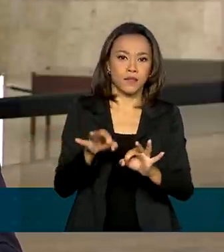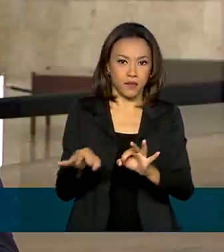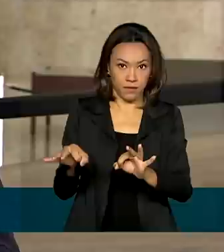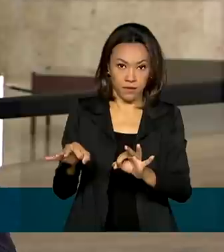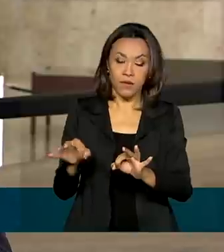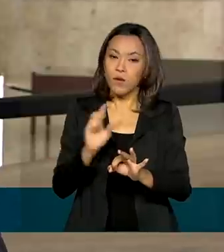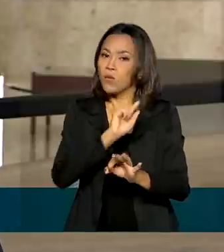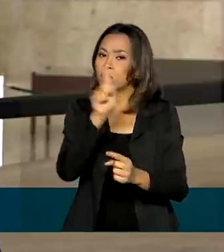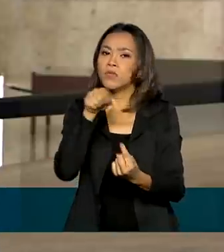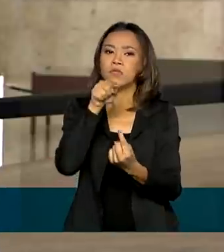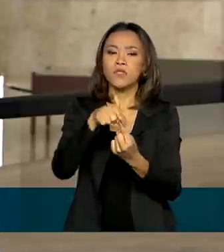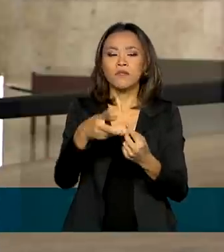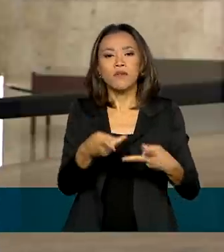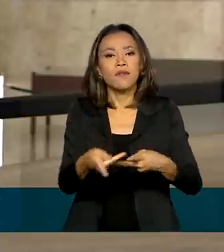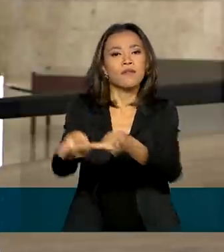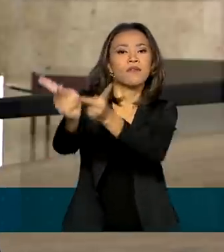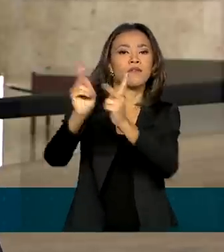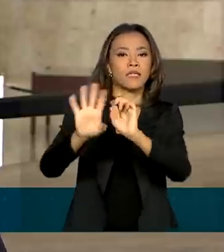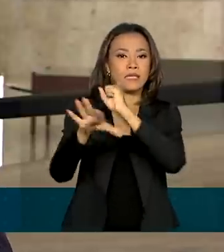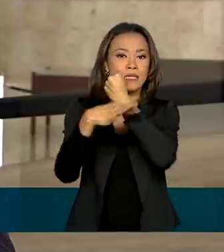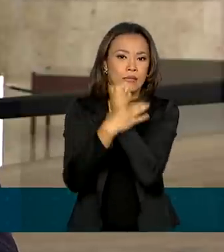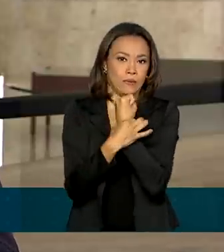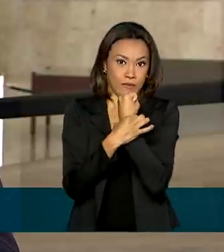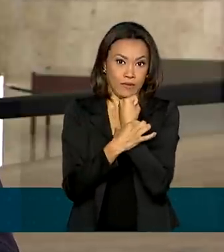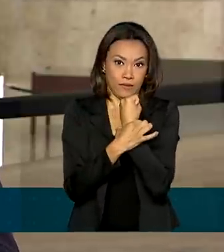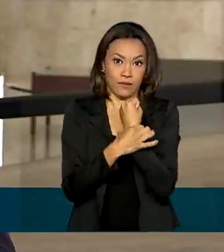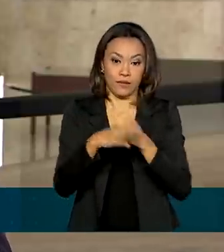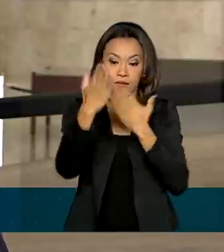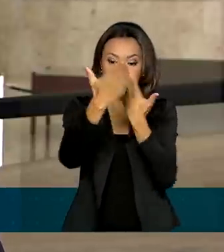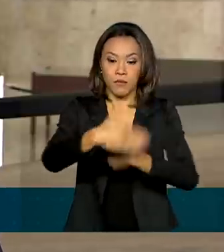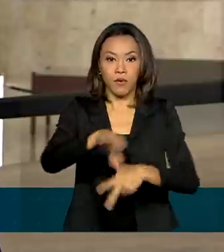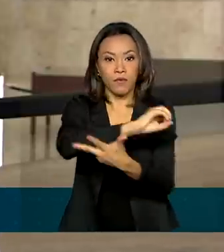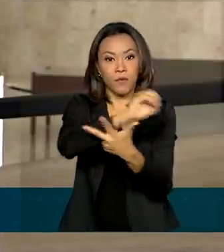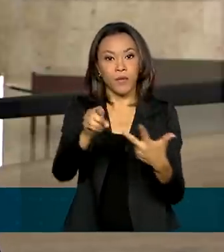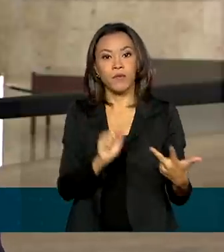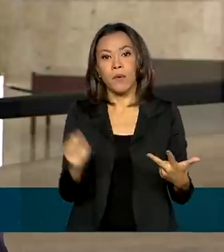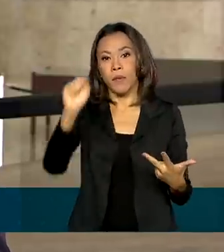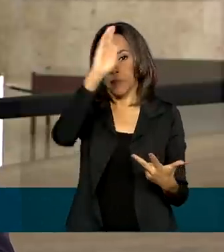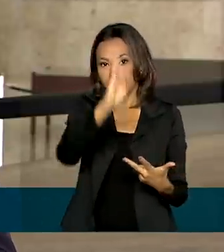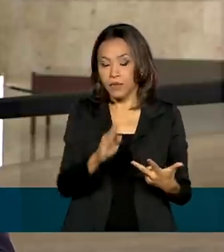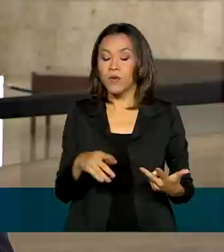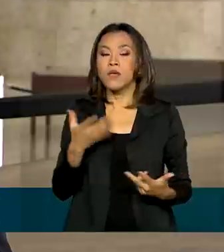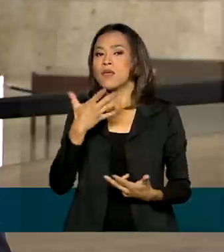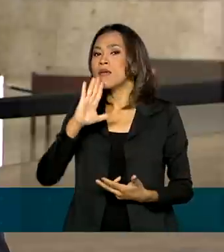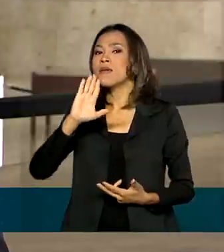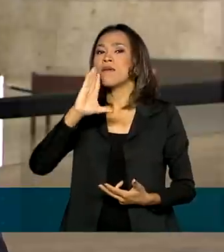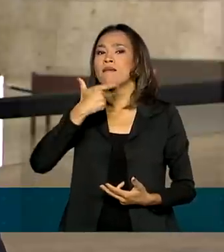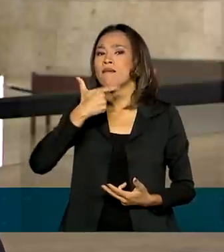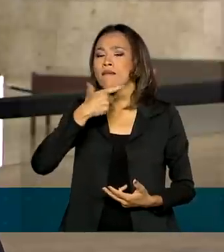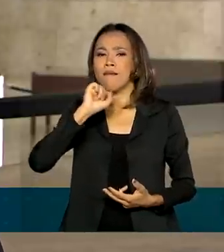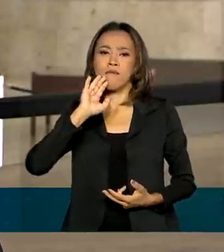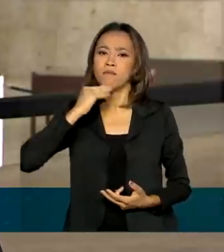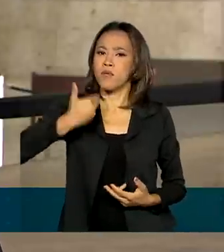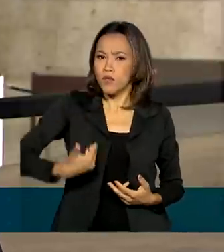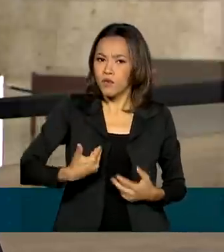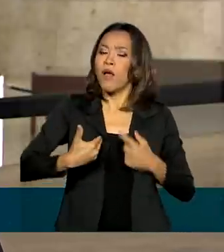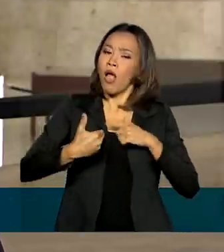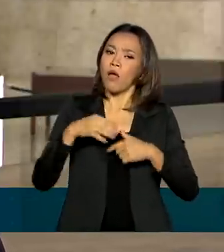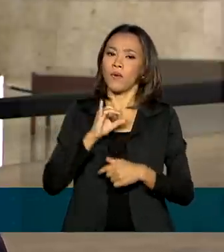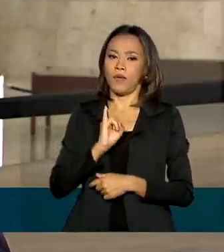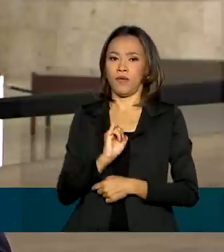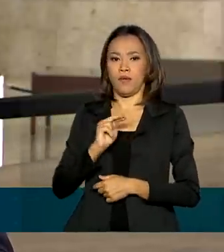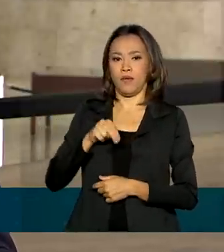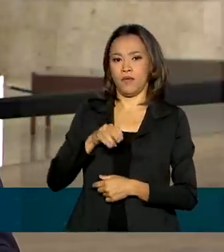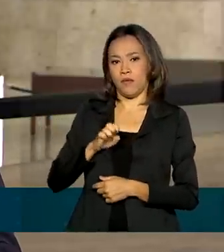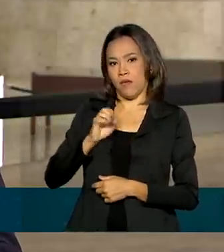é elevar a segurança do processo em todo o país. O pedido foi feito pelo INEP, que é o órgão responsável pela organização do Enem.